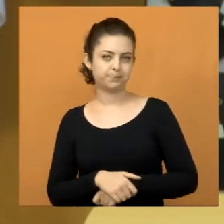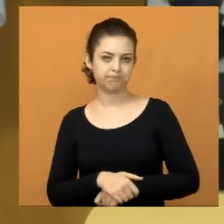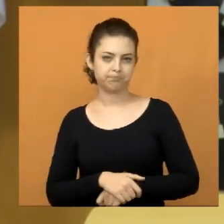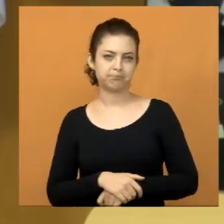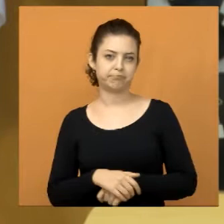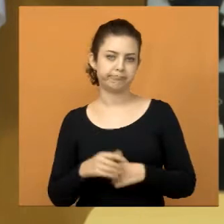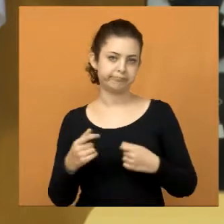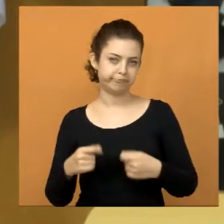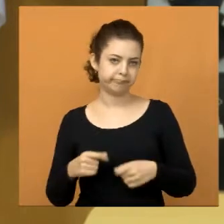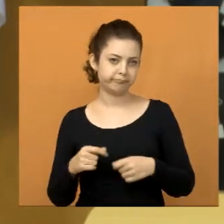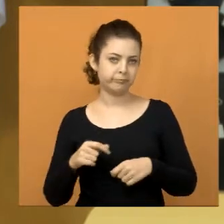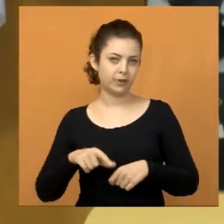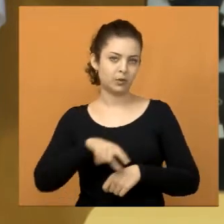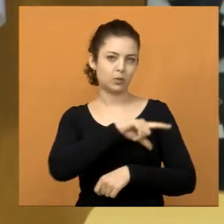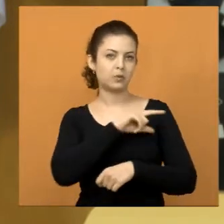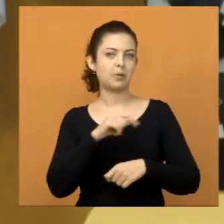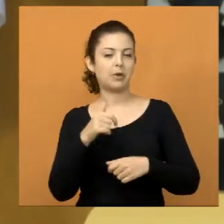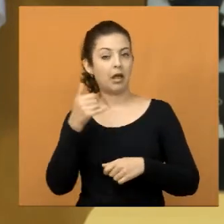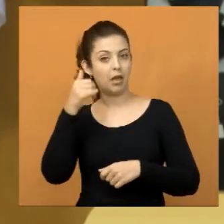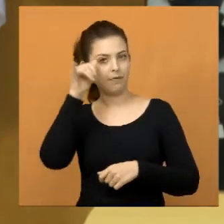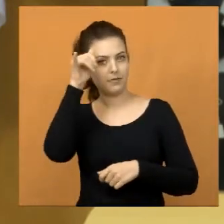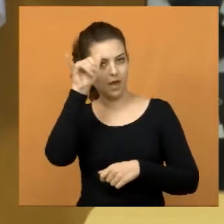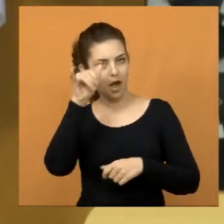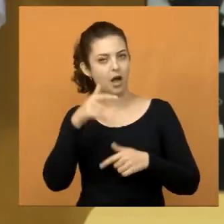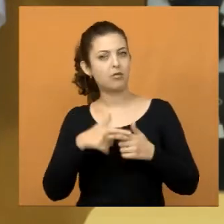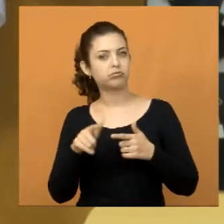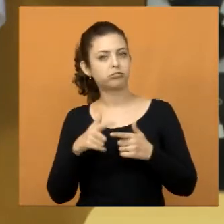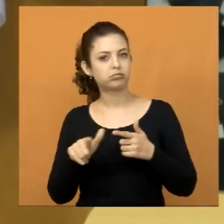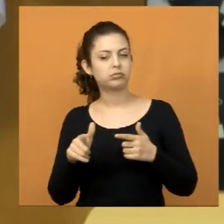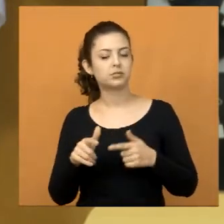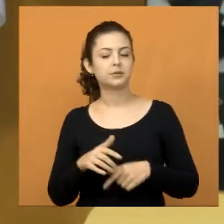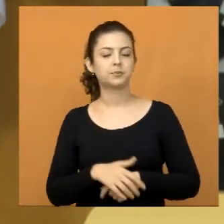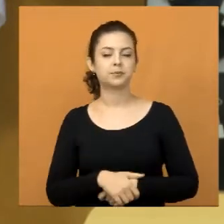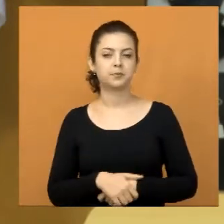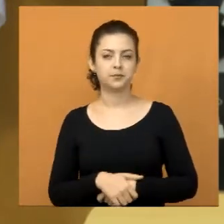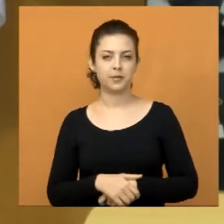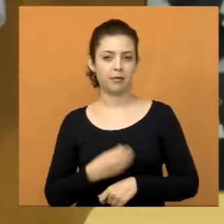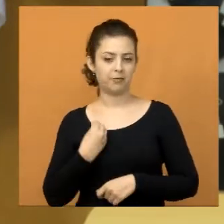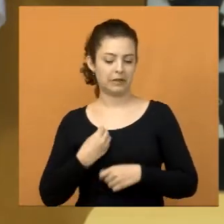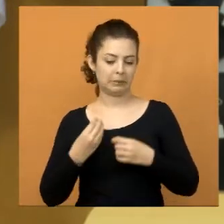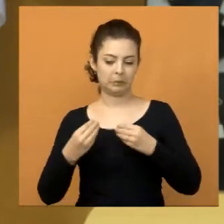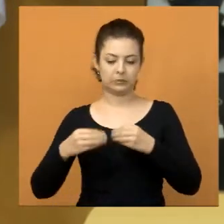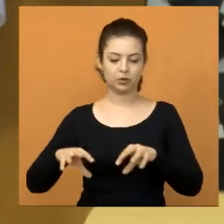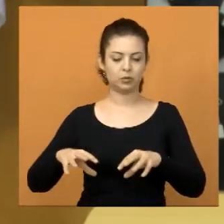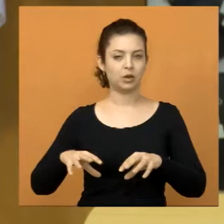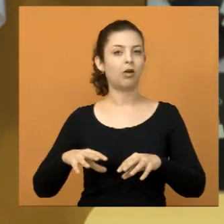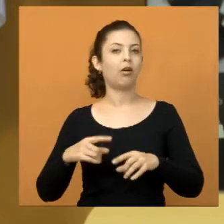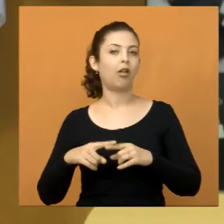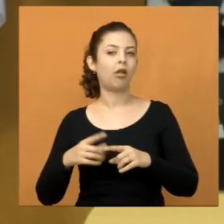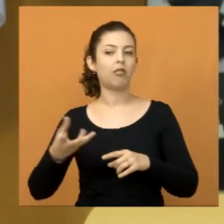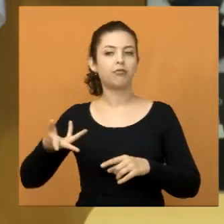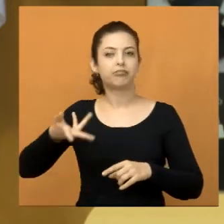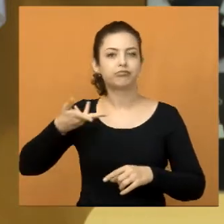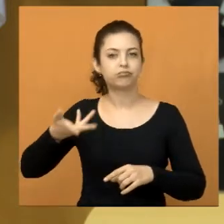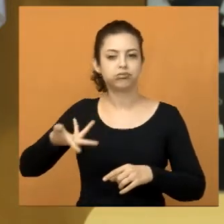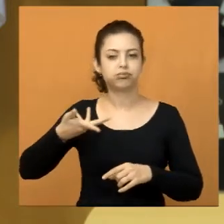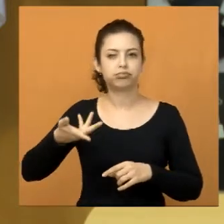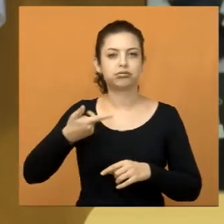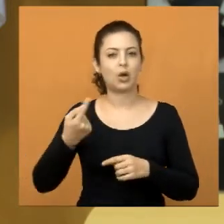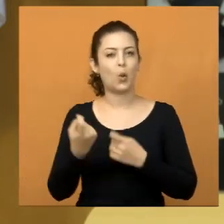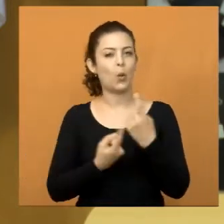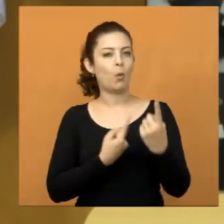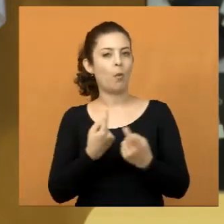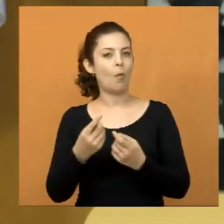Teremos que fazer isso antes para evitar que vidas sejam prejudicadas por causa do excesso de velocidade de muitos